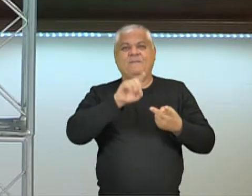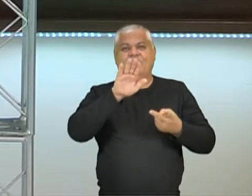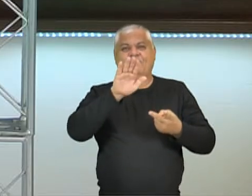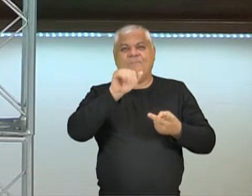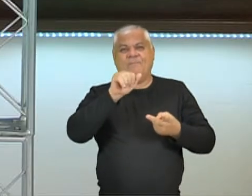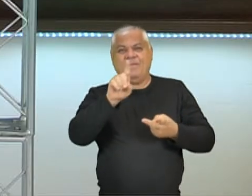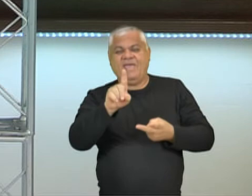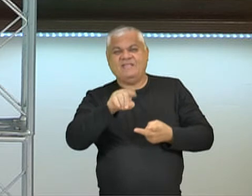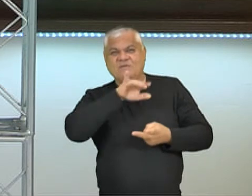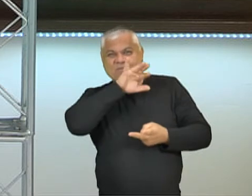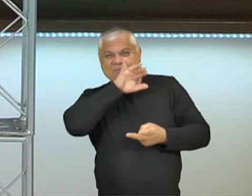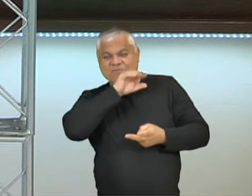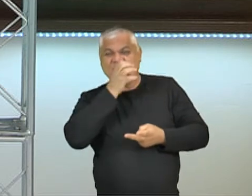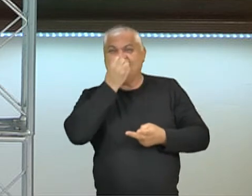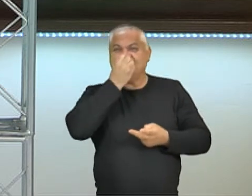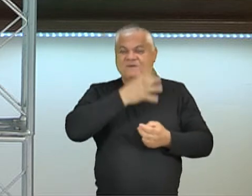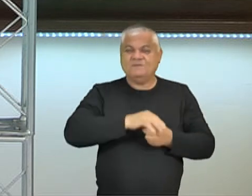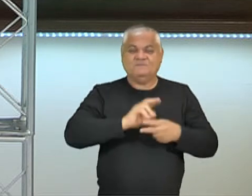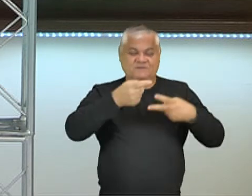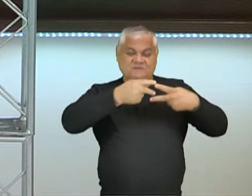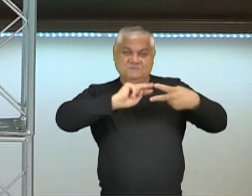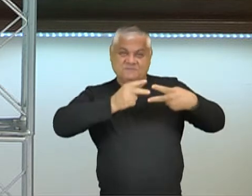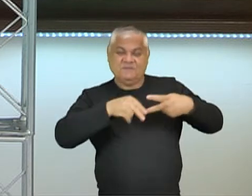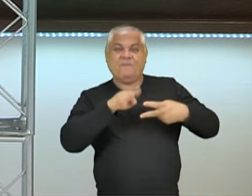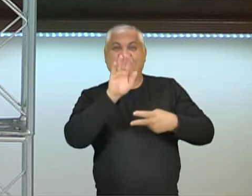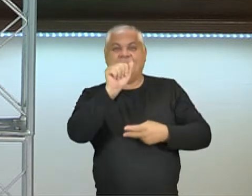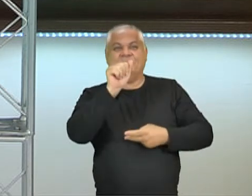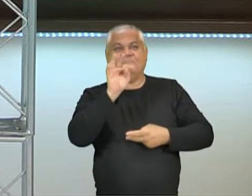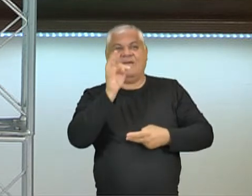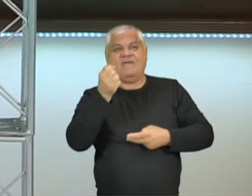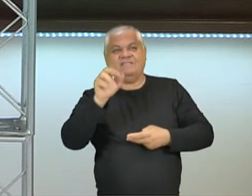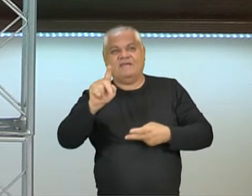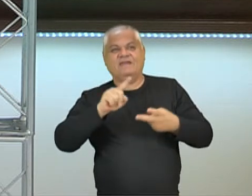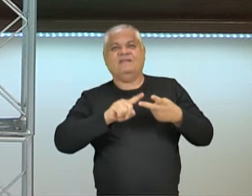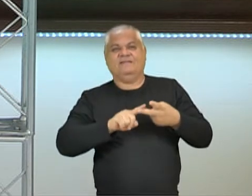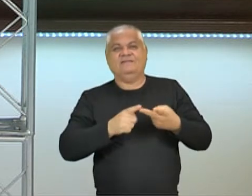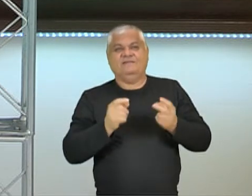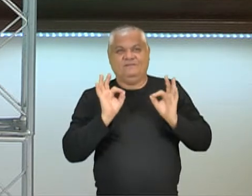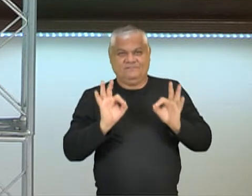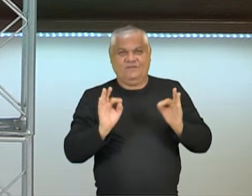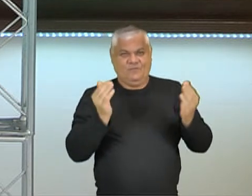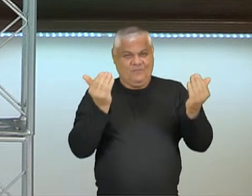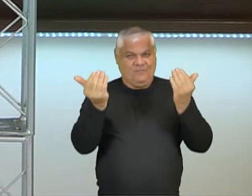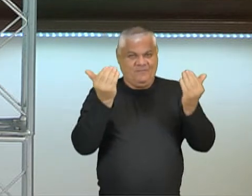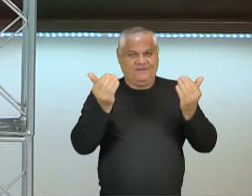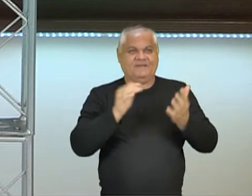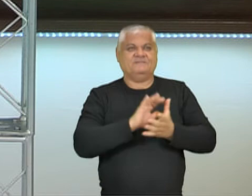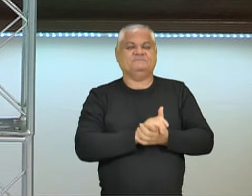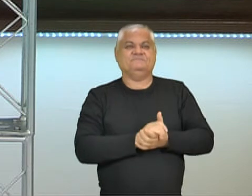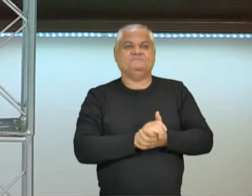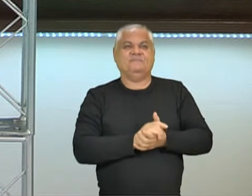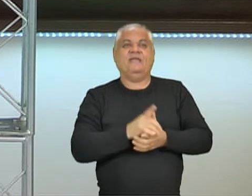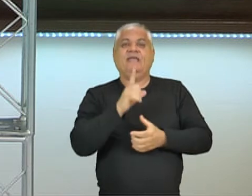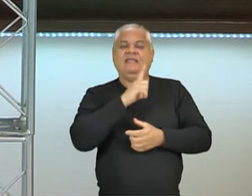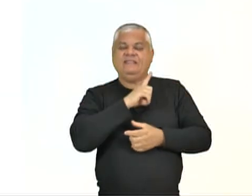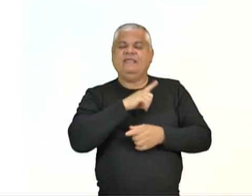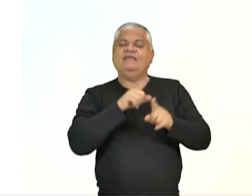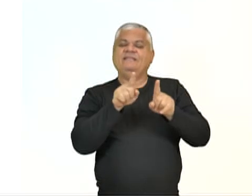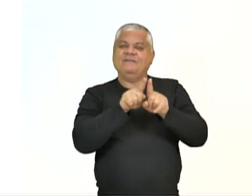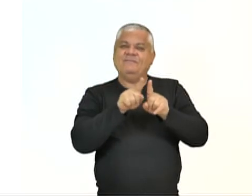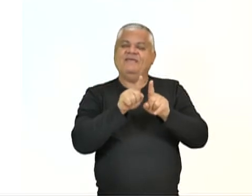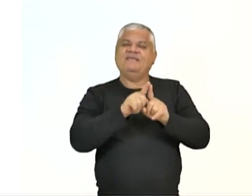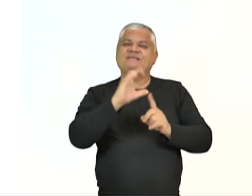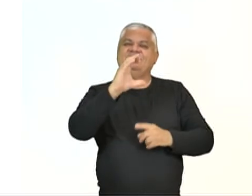mais bom e mais ruim, existe better, que é melhor, e worse, que é pior, na hora de comparar. Nós temos ainda o gênero